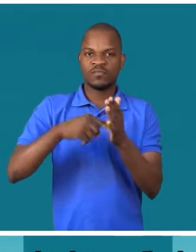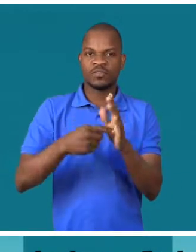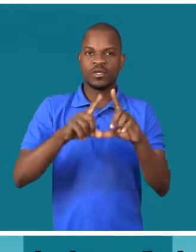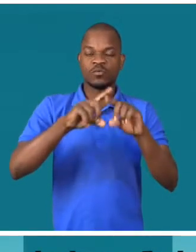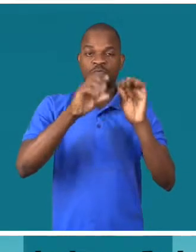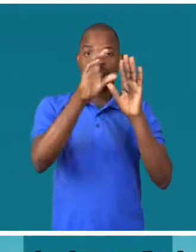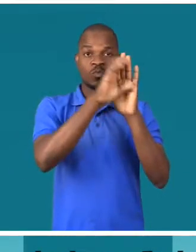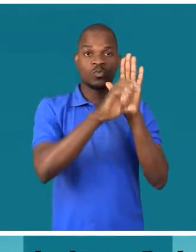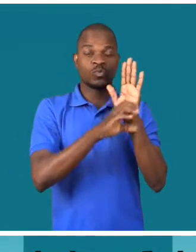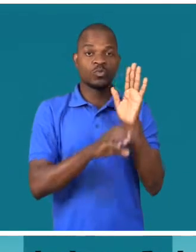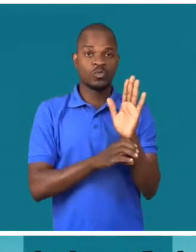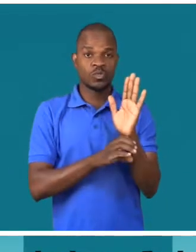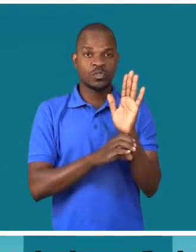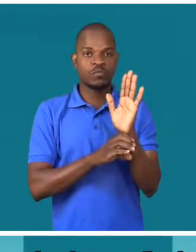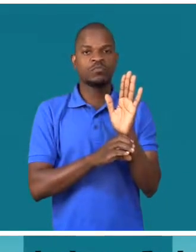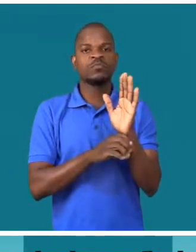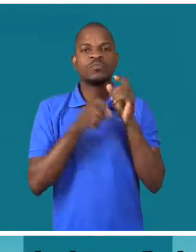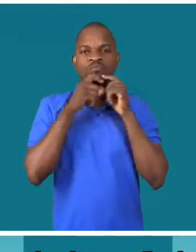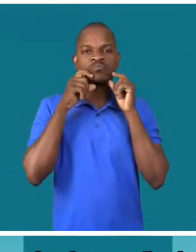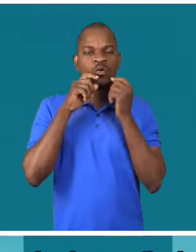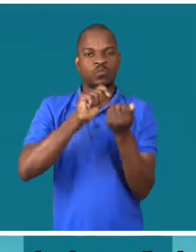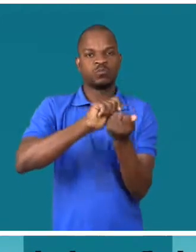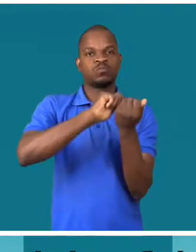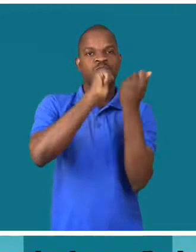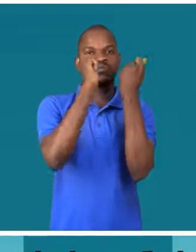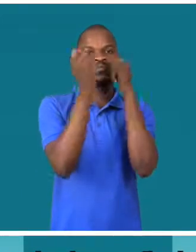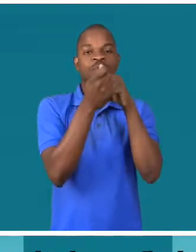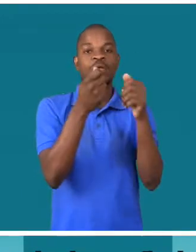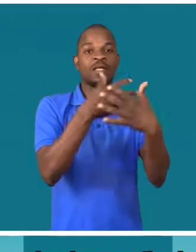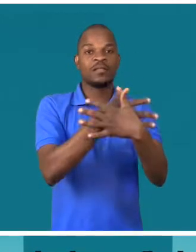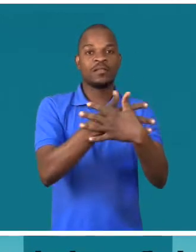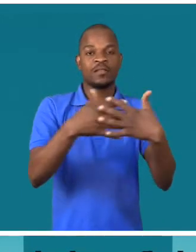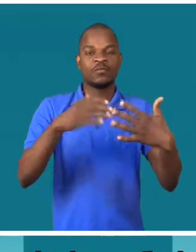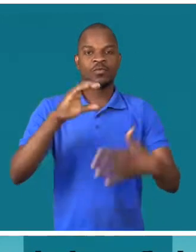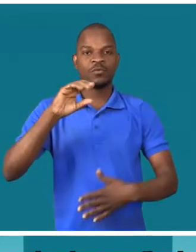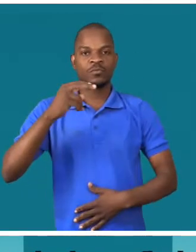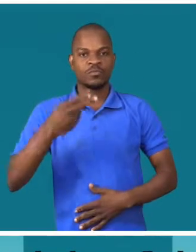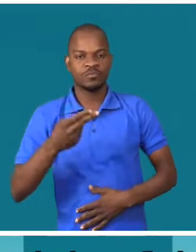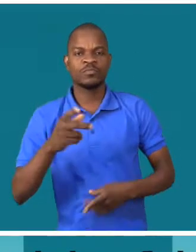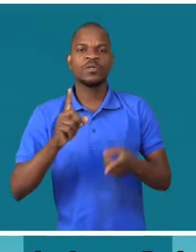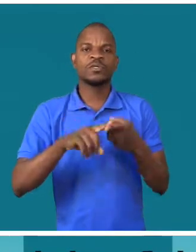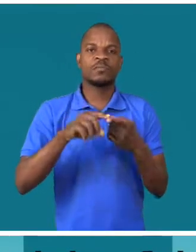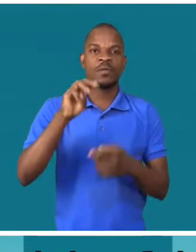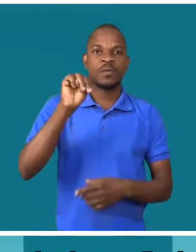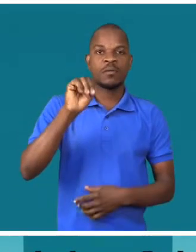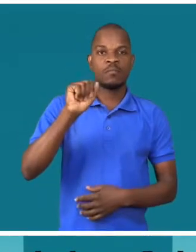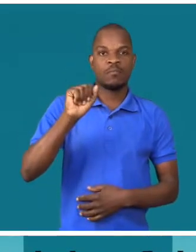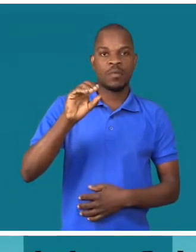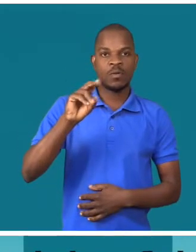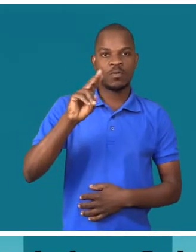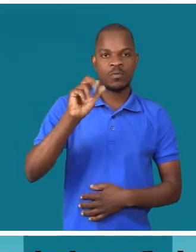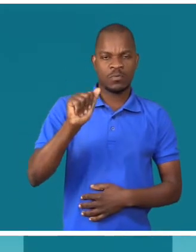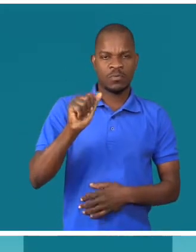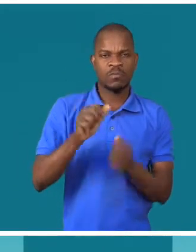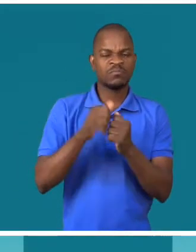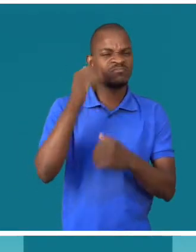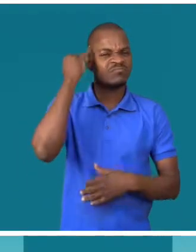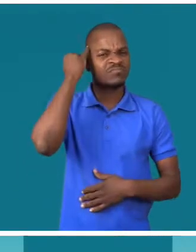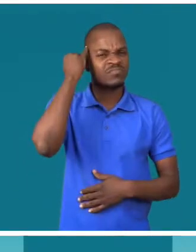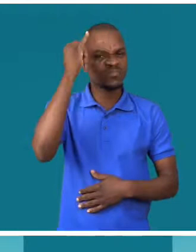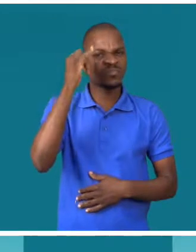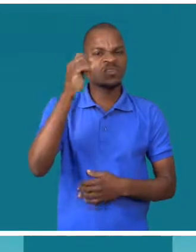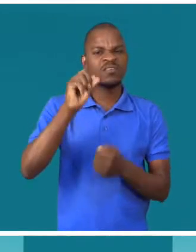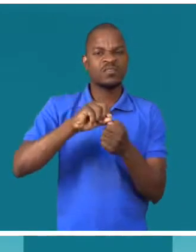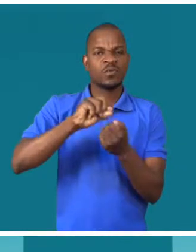versão da Constituição da República de Moçambique traduzida nas línguas Xangã e Magua. A